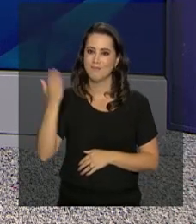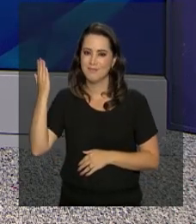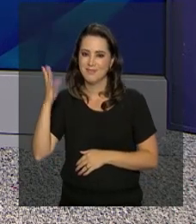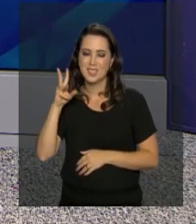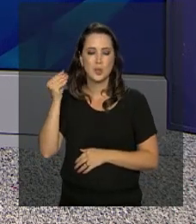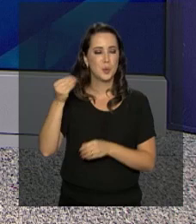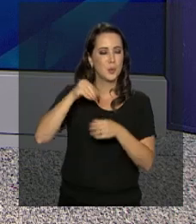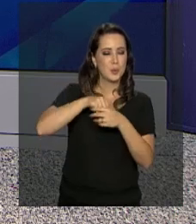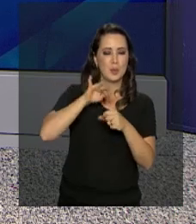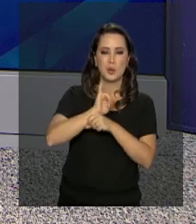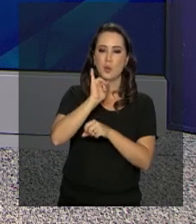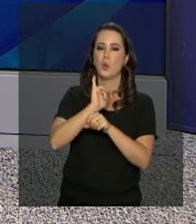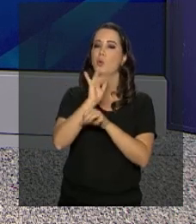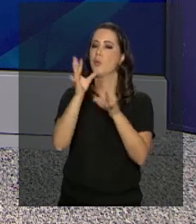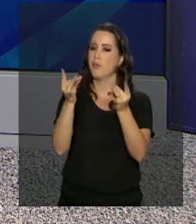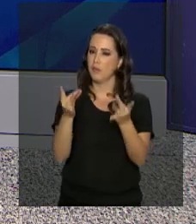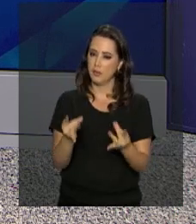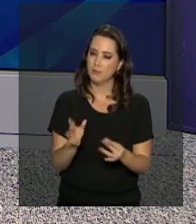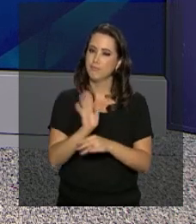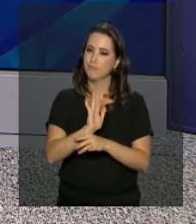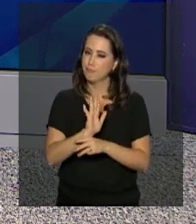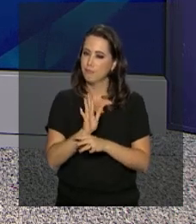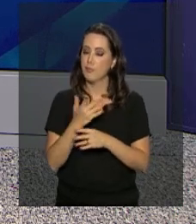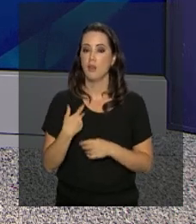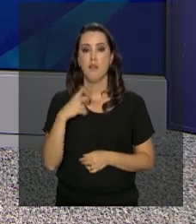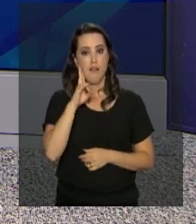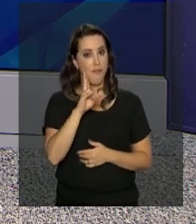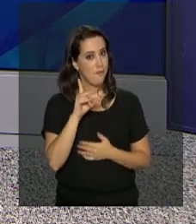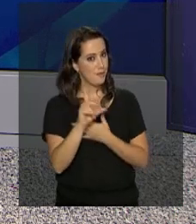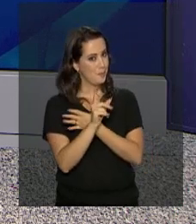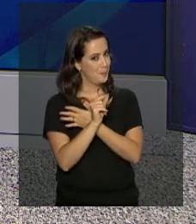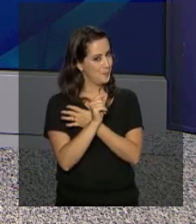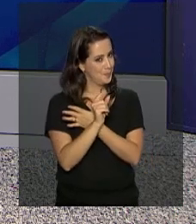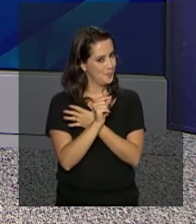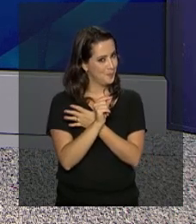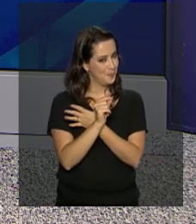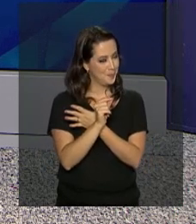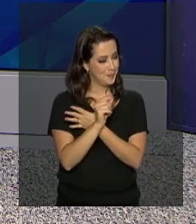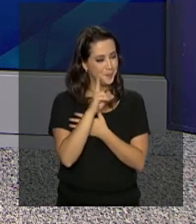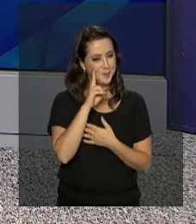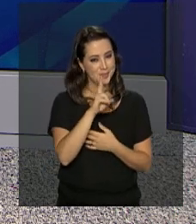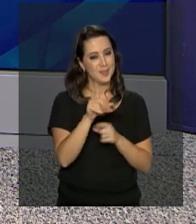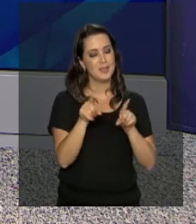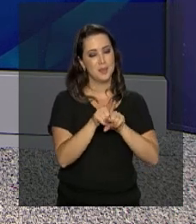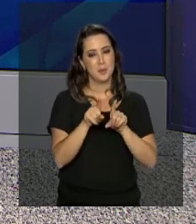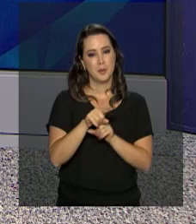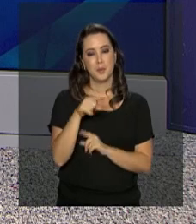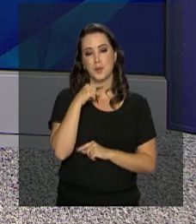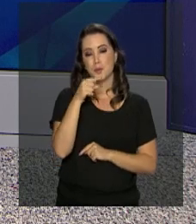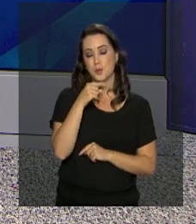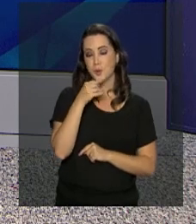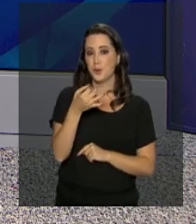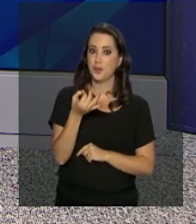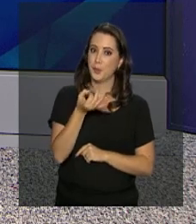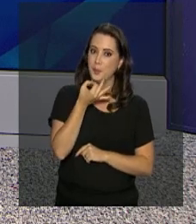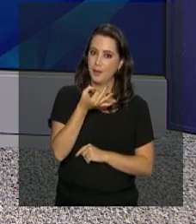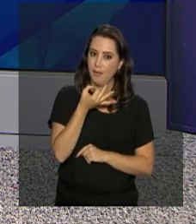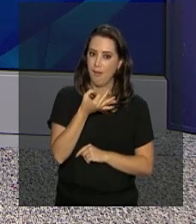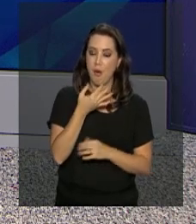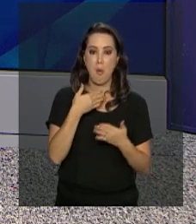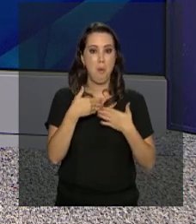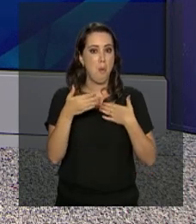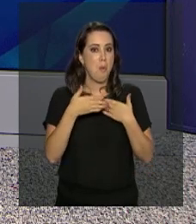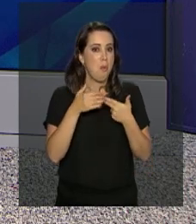reportagens estão em nosso canal no YouTube. Acesse também o nosso perfil no Twitter e você pode ainda mandar suas sugestões de reportagens